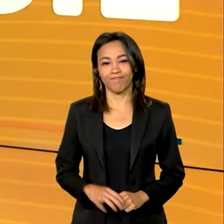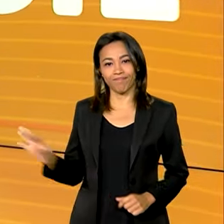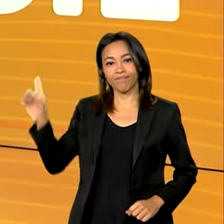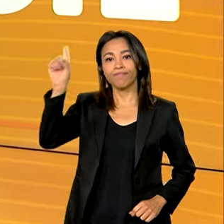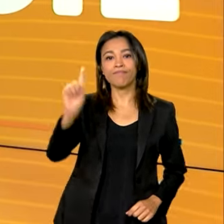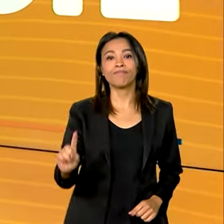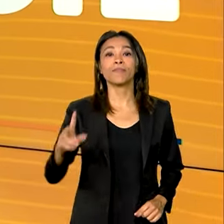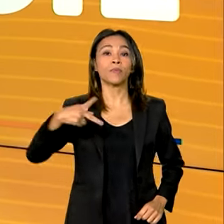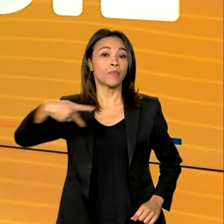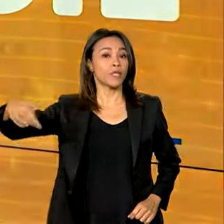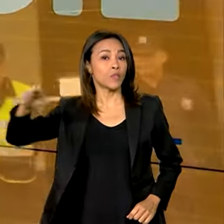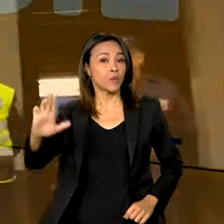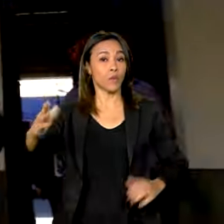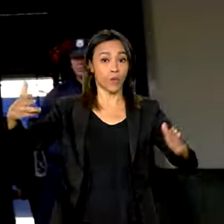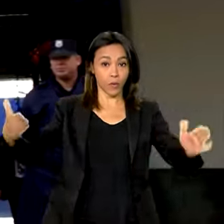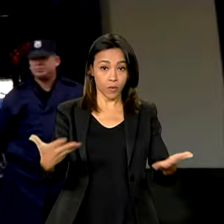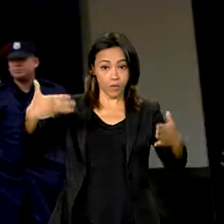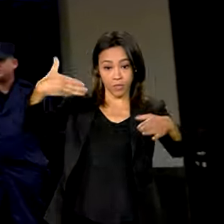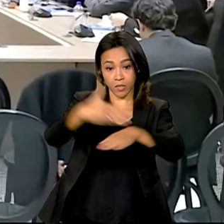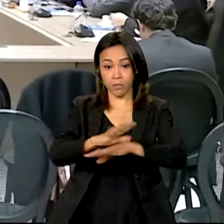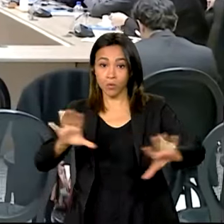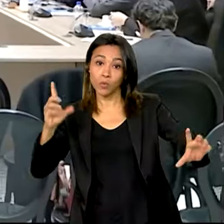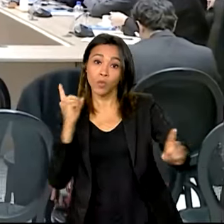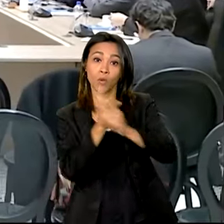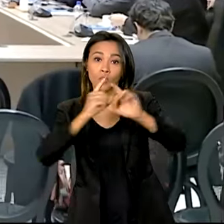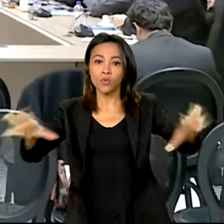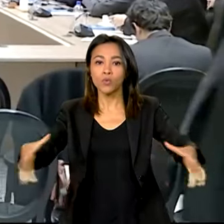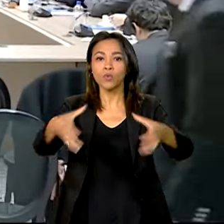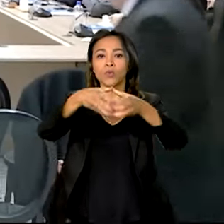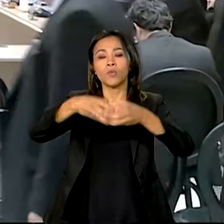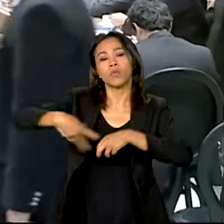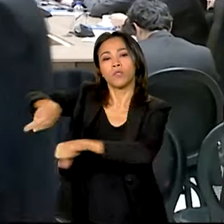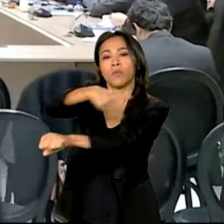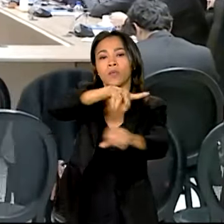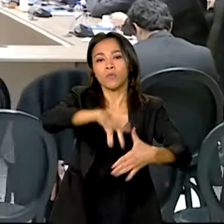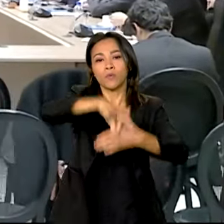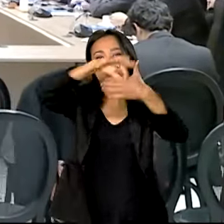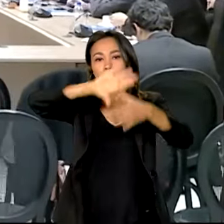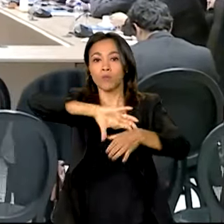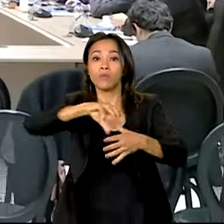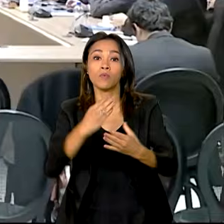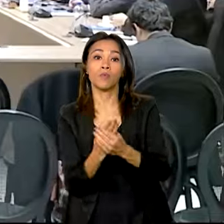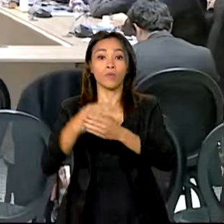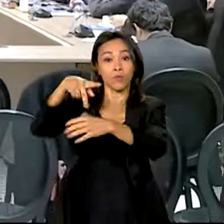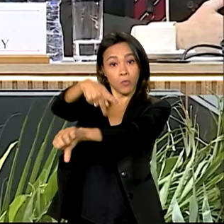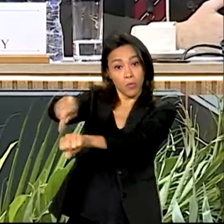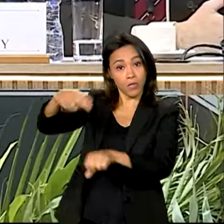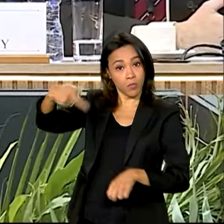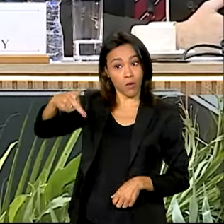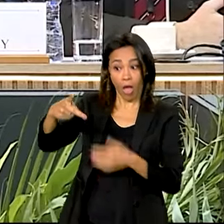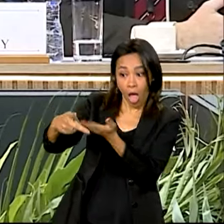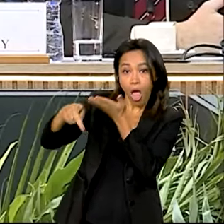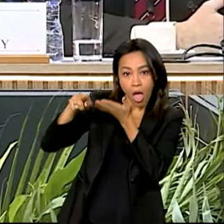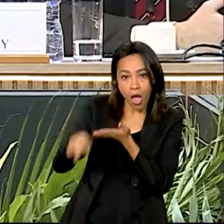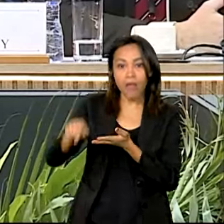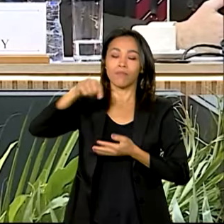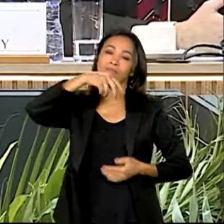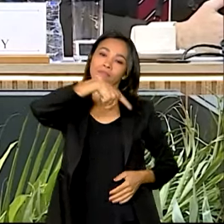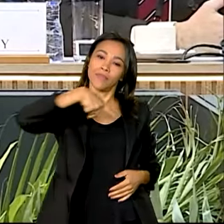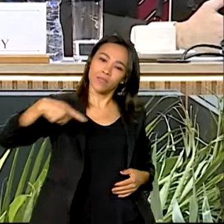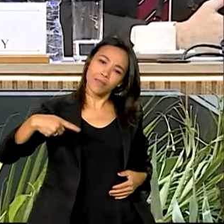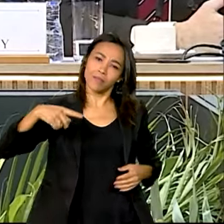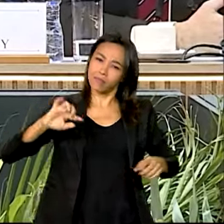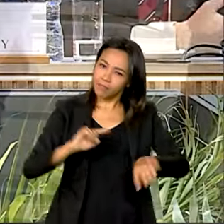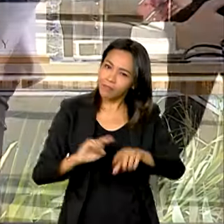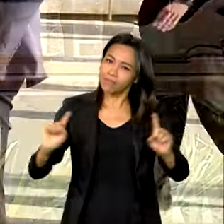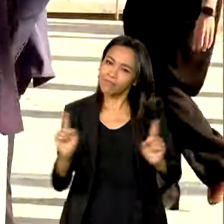Presidente Lula participa hoje do encontro de líderes do Mercosul no Paraguai. O país ocupa a presidência pró-têmpore